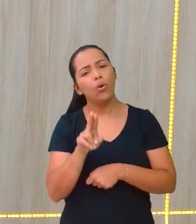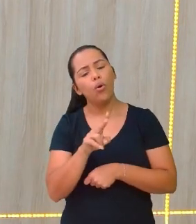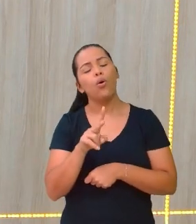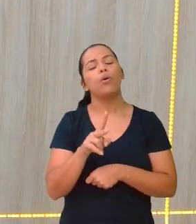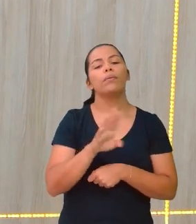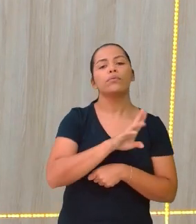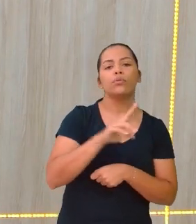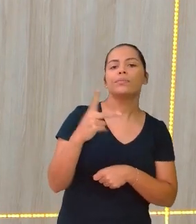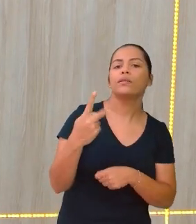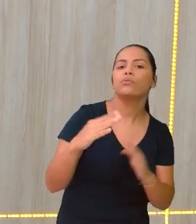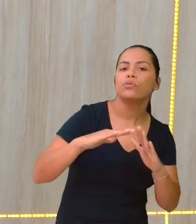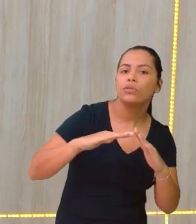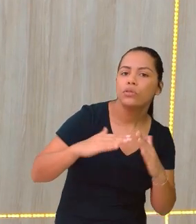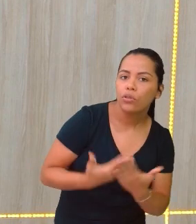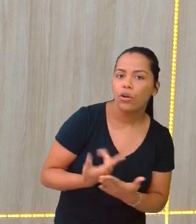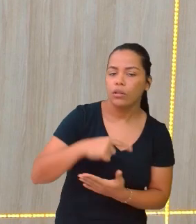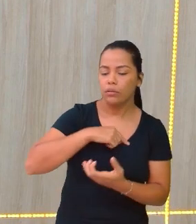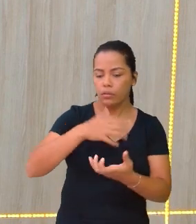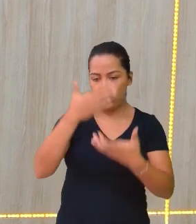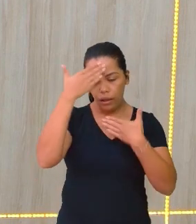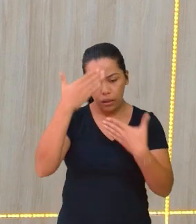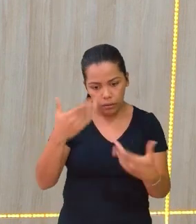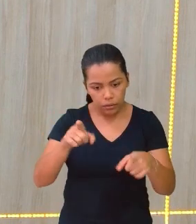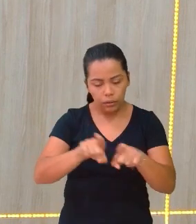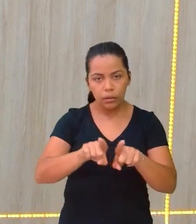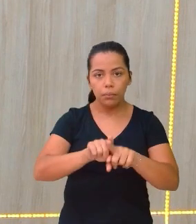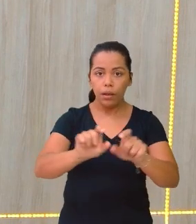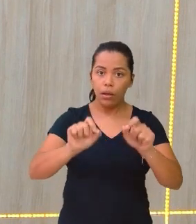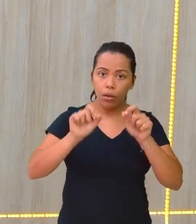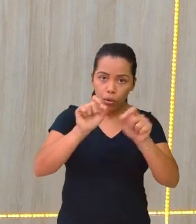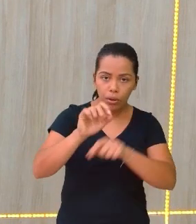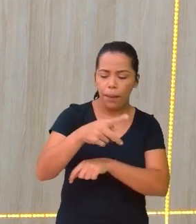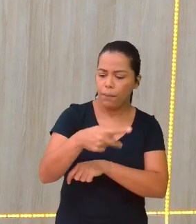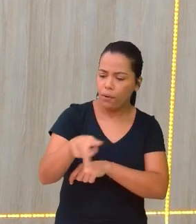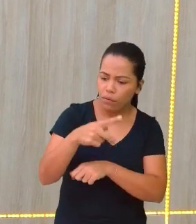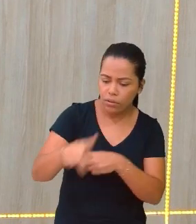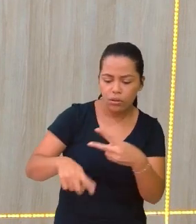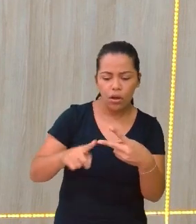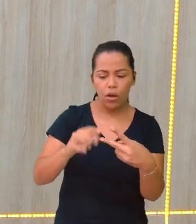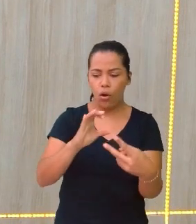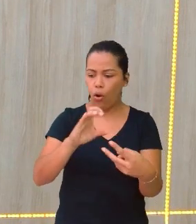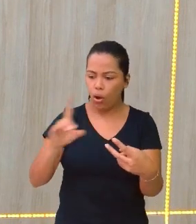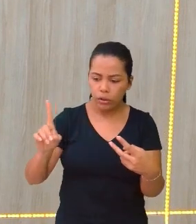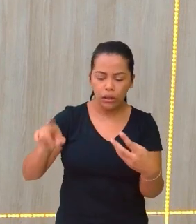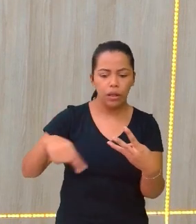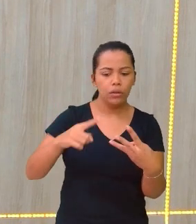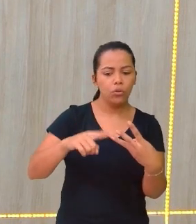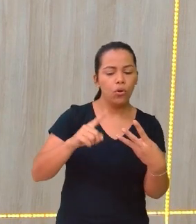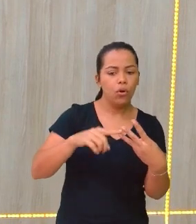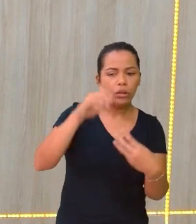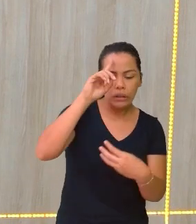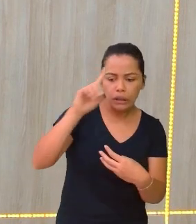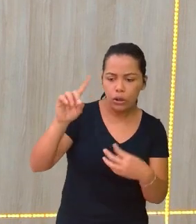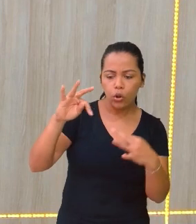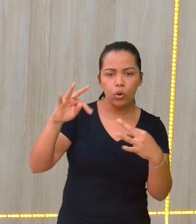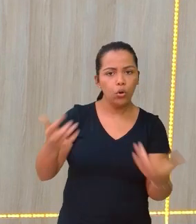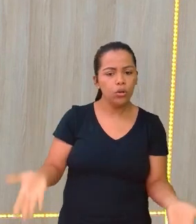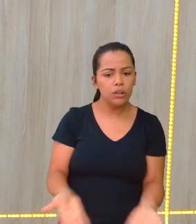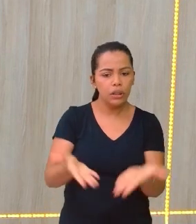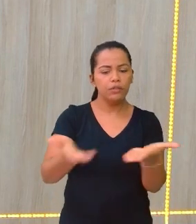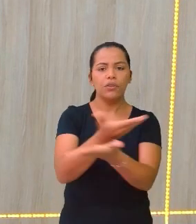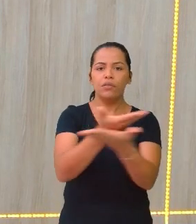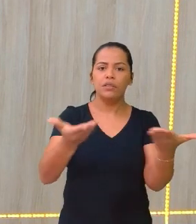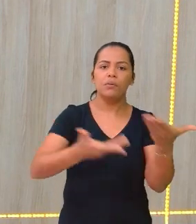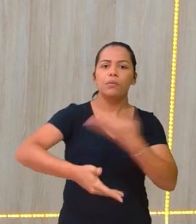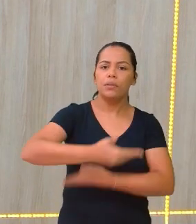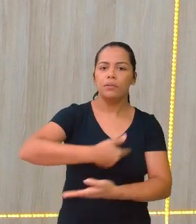o incentivo que os professores, que os coordenadores, que os gestores, vem dando para que vocês participem dessa nossa aula